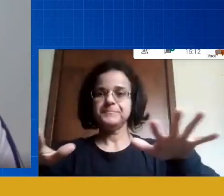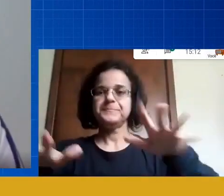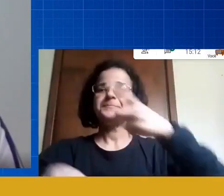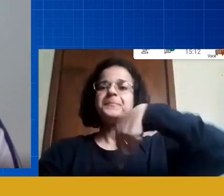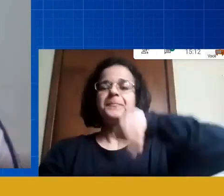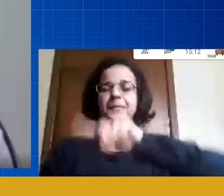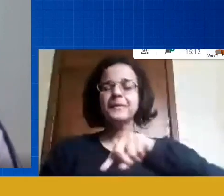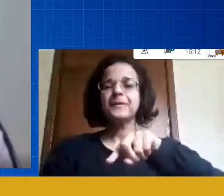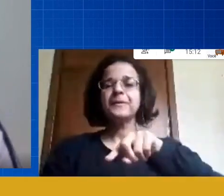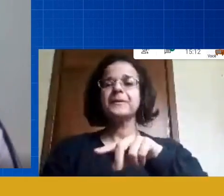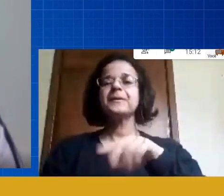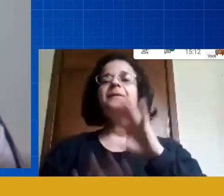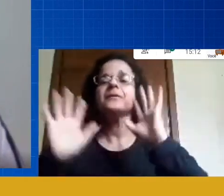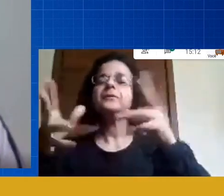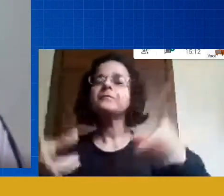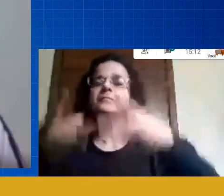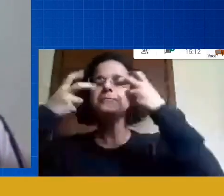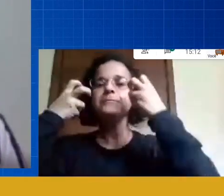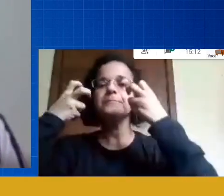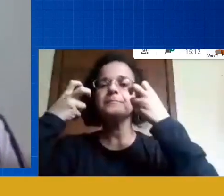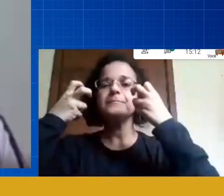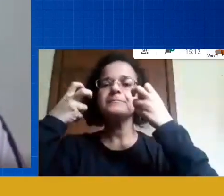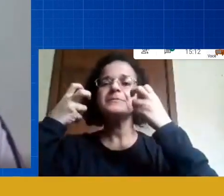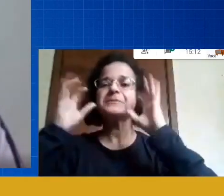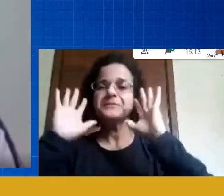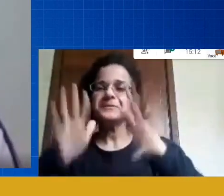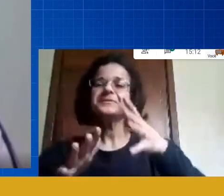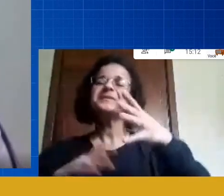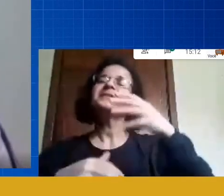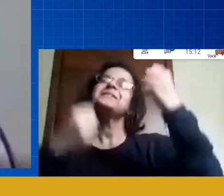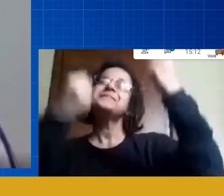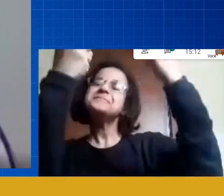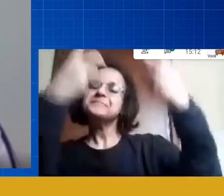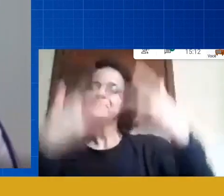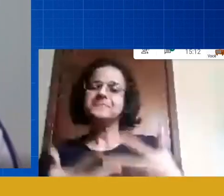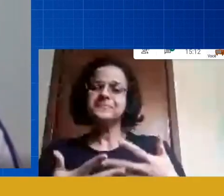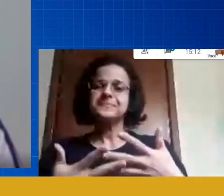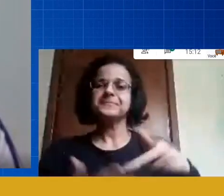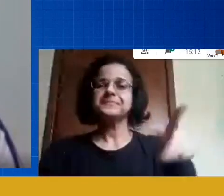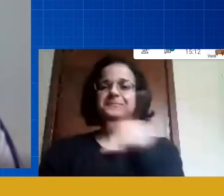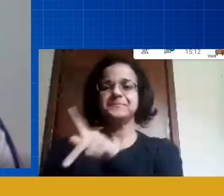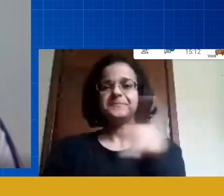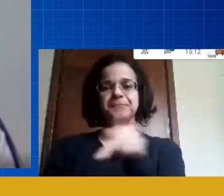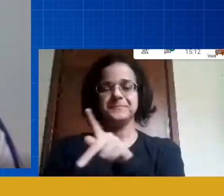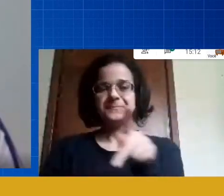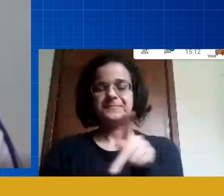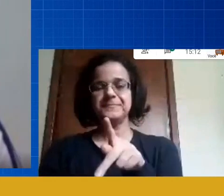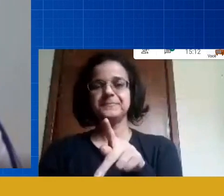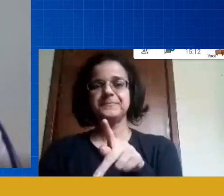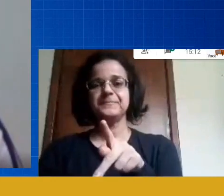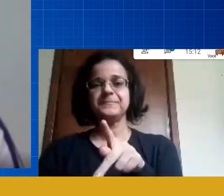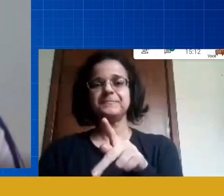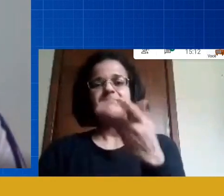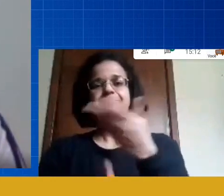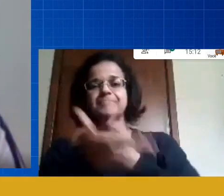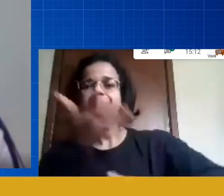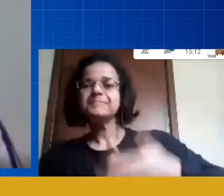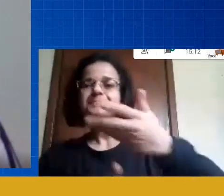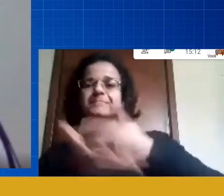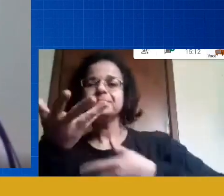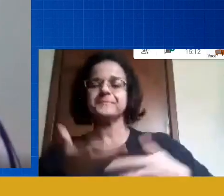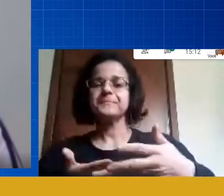a gente percebe que já foi até contemplada na fala dos professores que aqui estão compartilhando com a gente seus